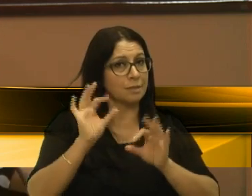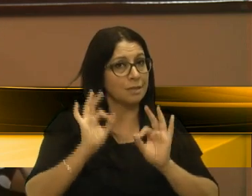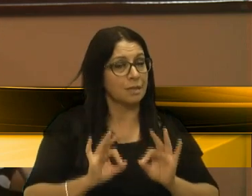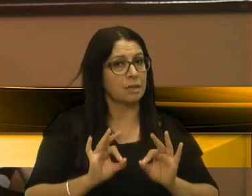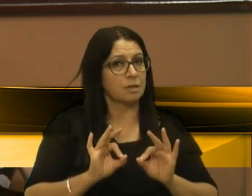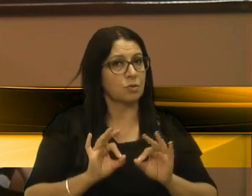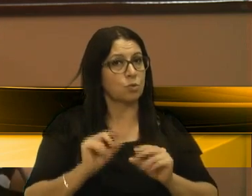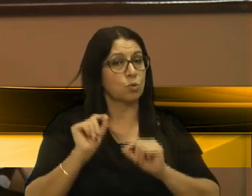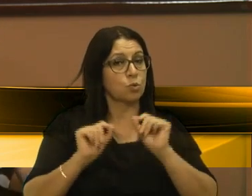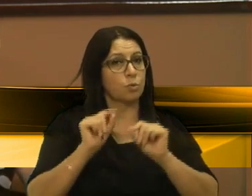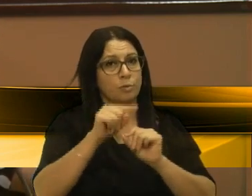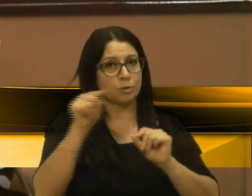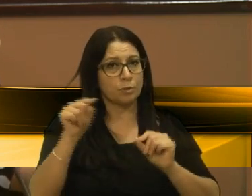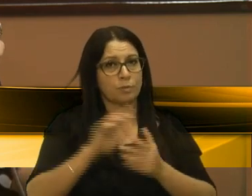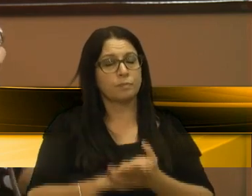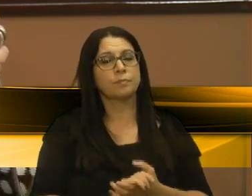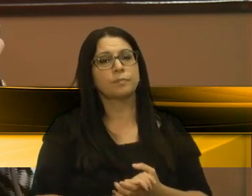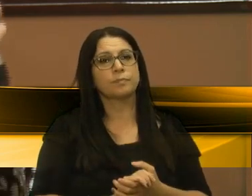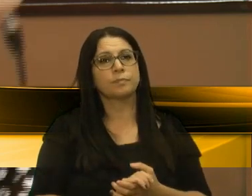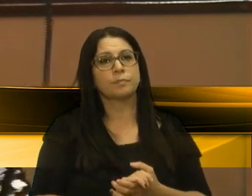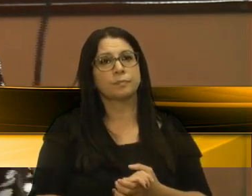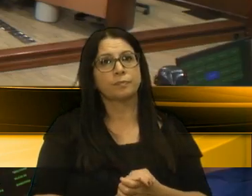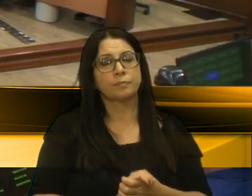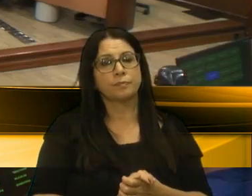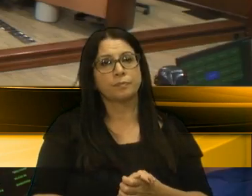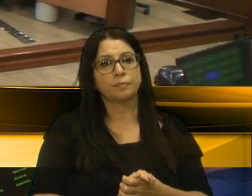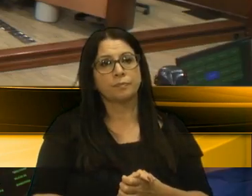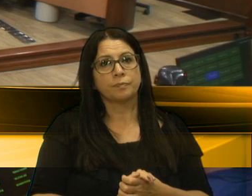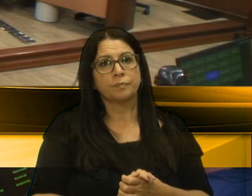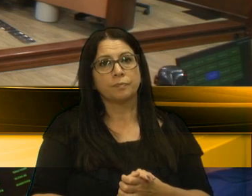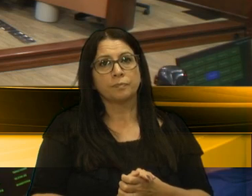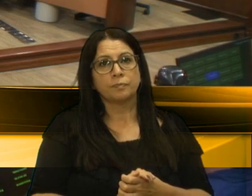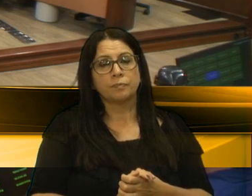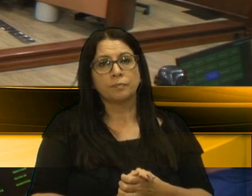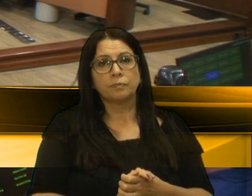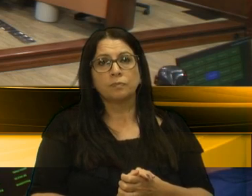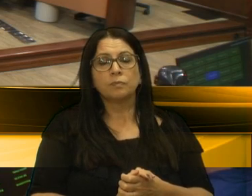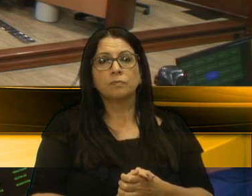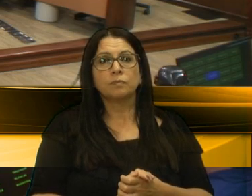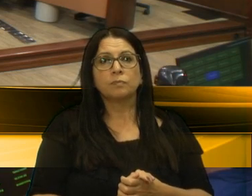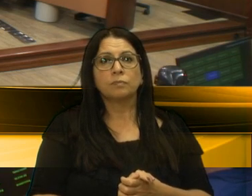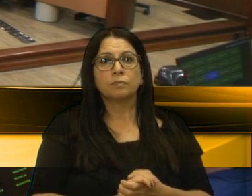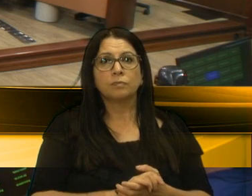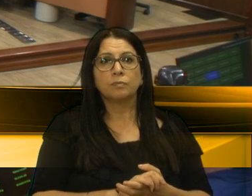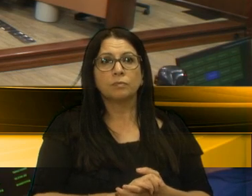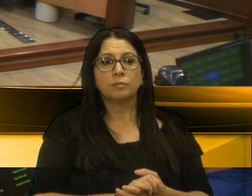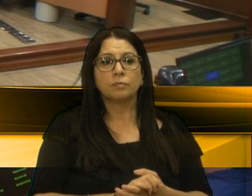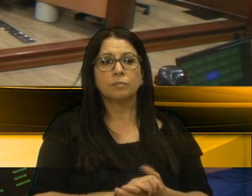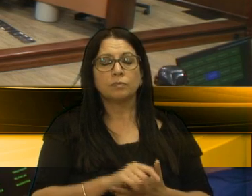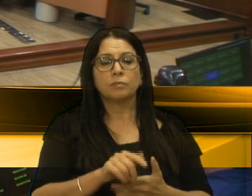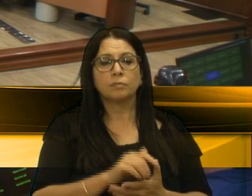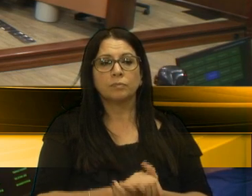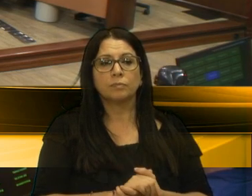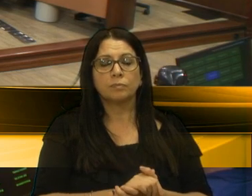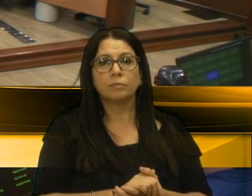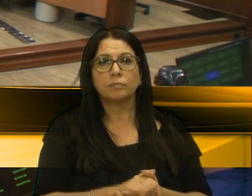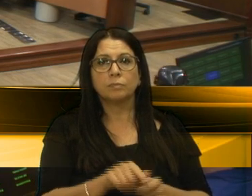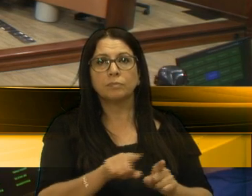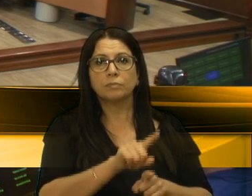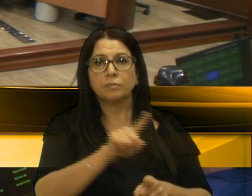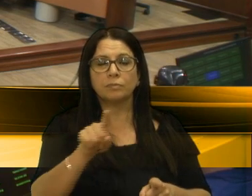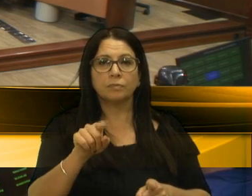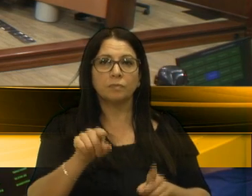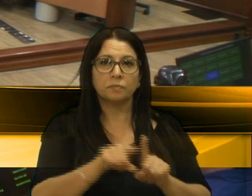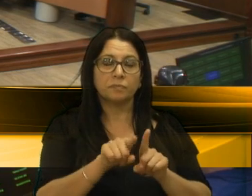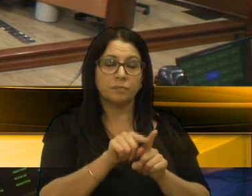em relação a isso. Muito obrigada. É, vereadora. Voto sim, claro. Só um